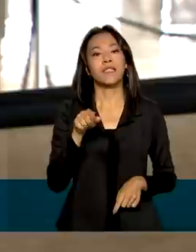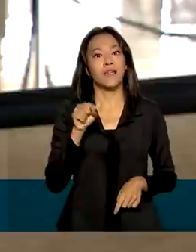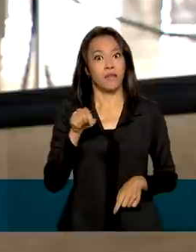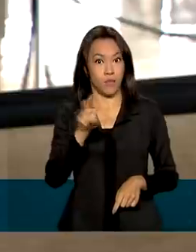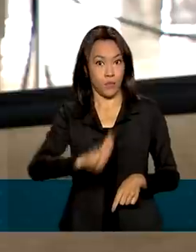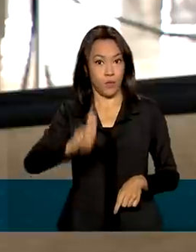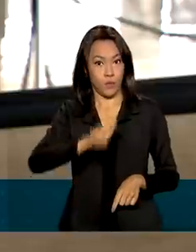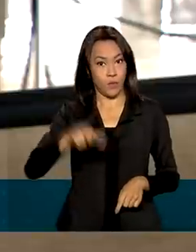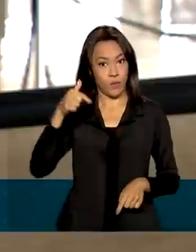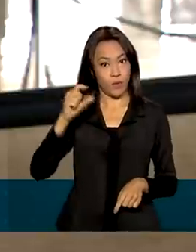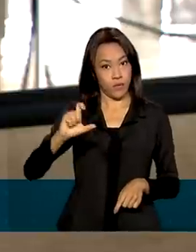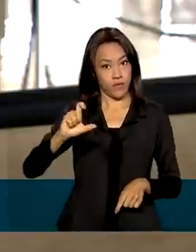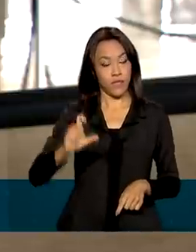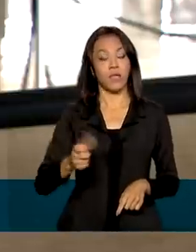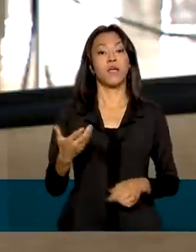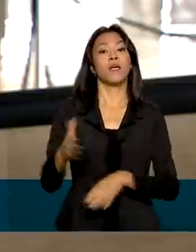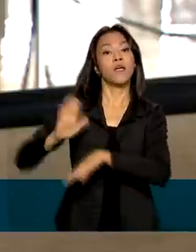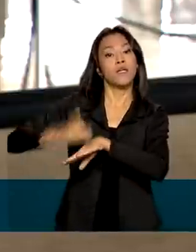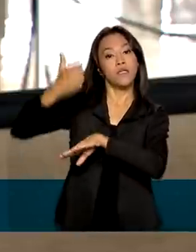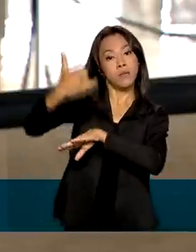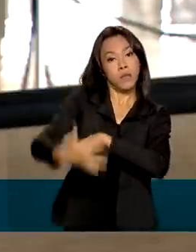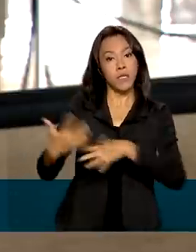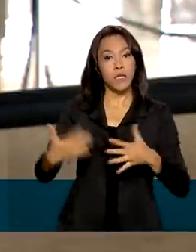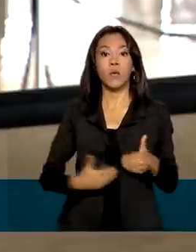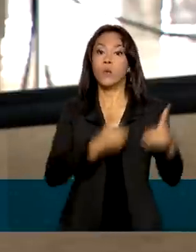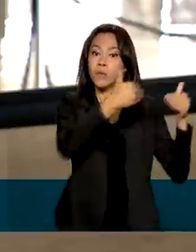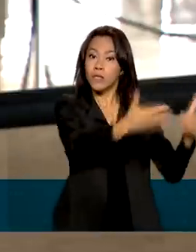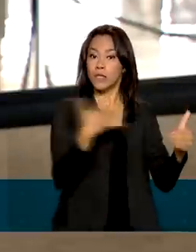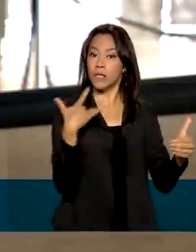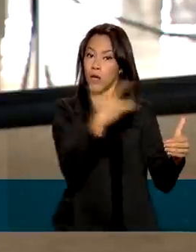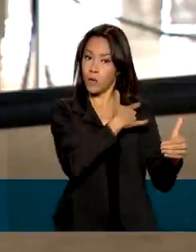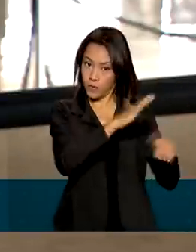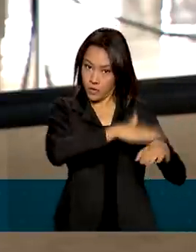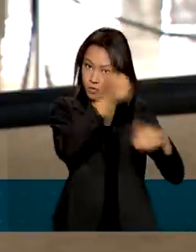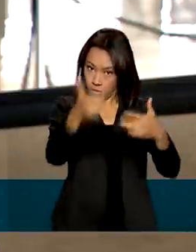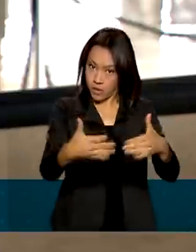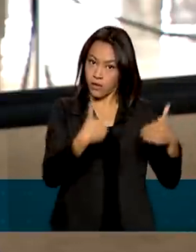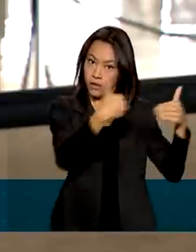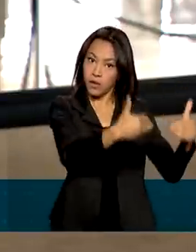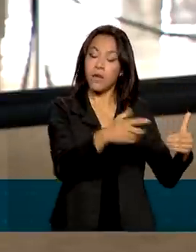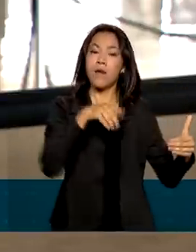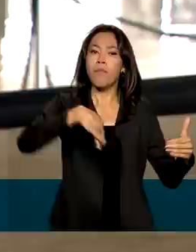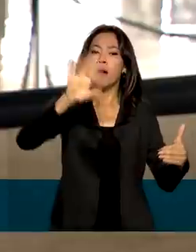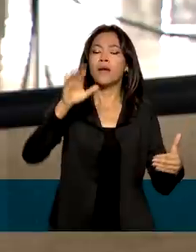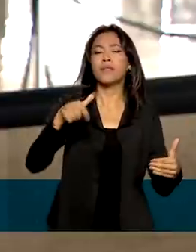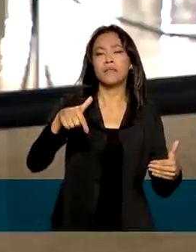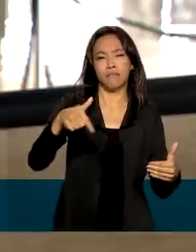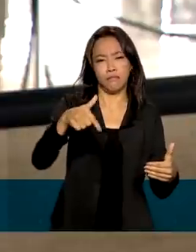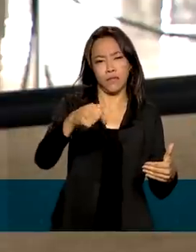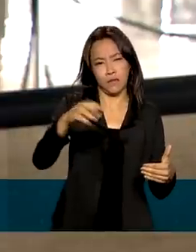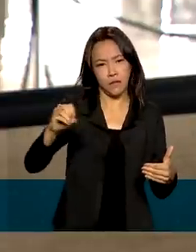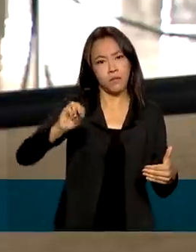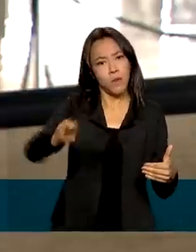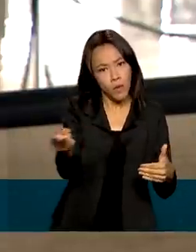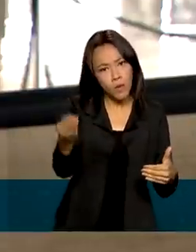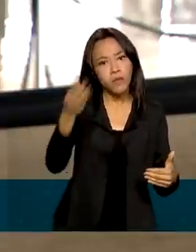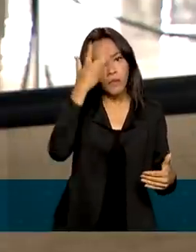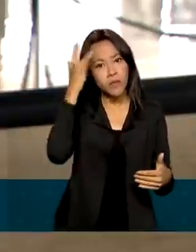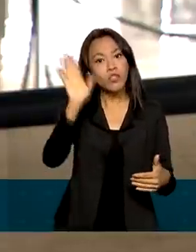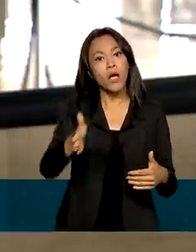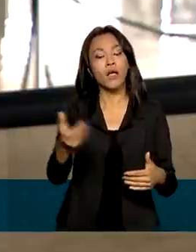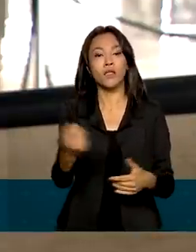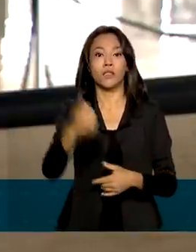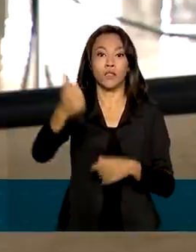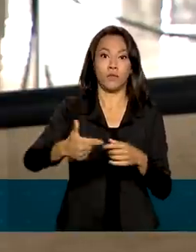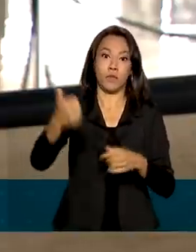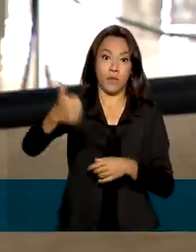vacinas. De acordo com o Ministério da Saúde, mais de 161 milhões de brasileiros já tomaram a primeira dose e 144